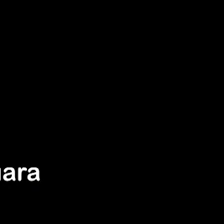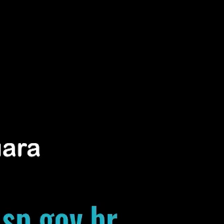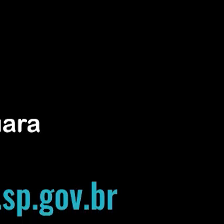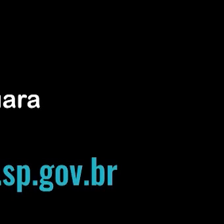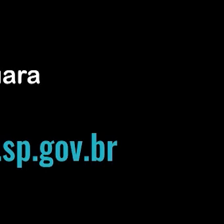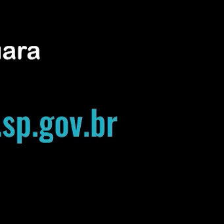de Araraquara